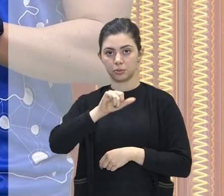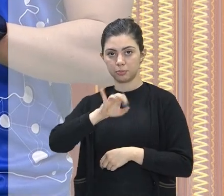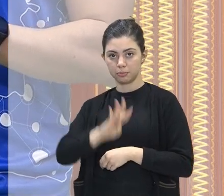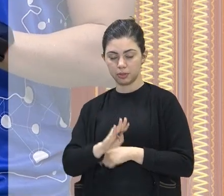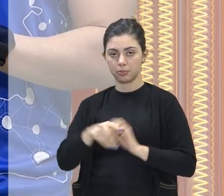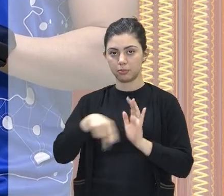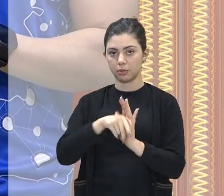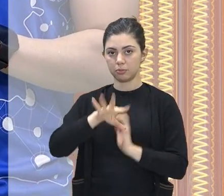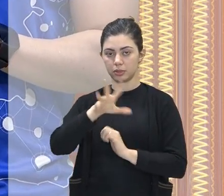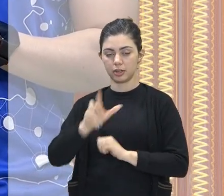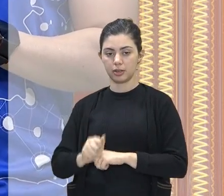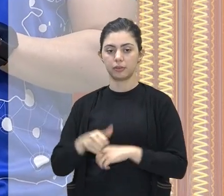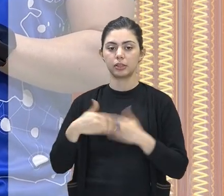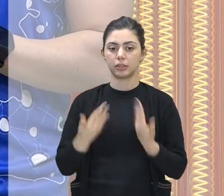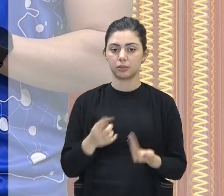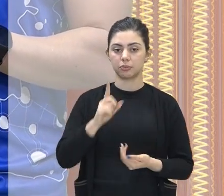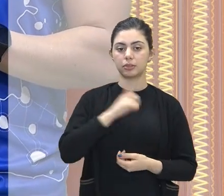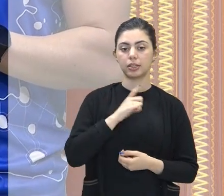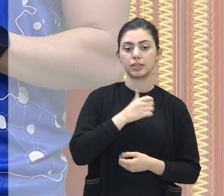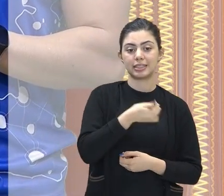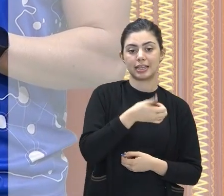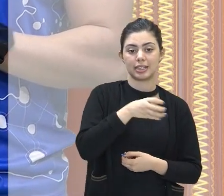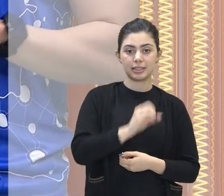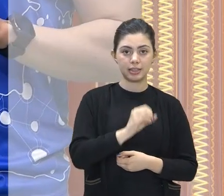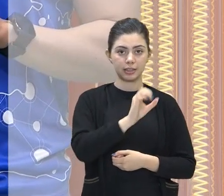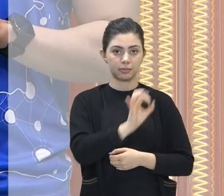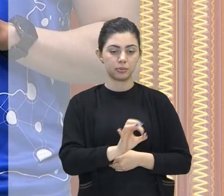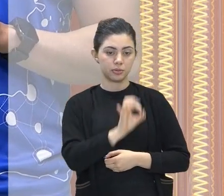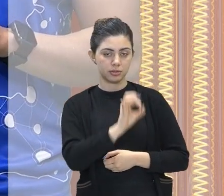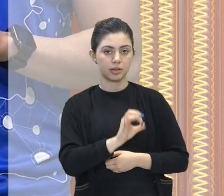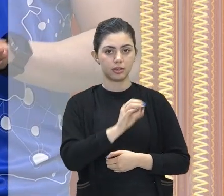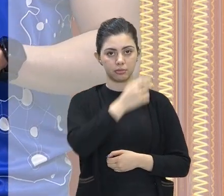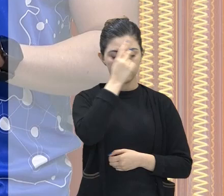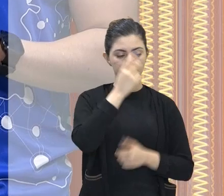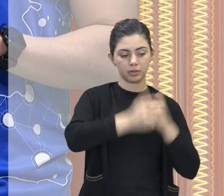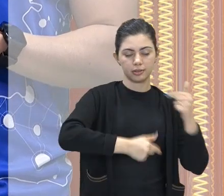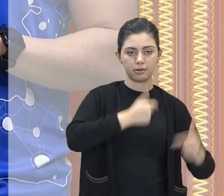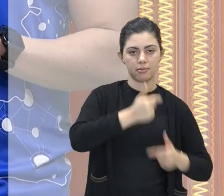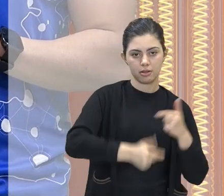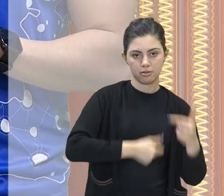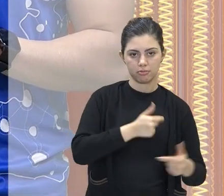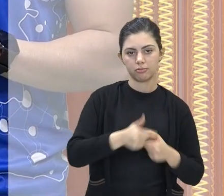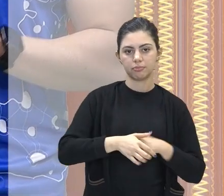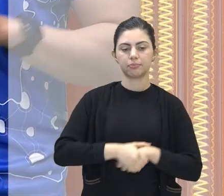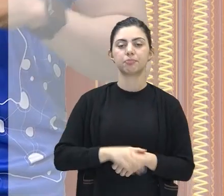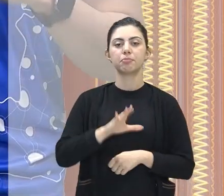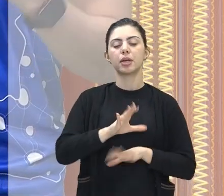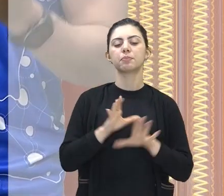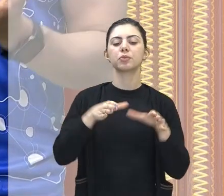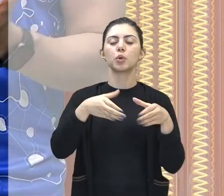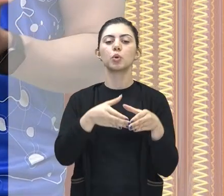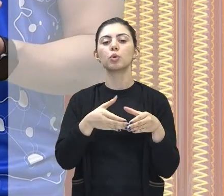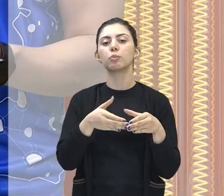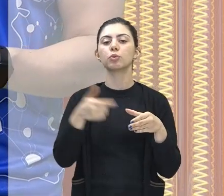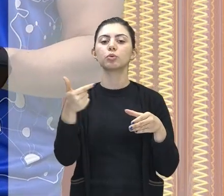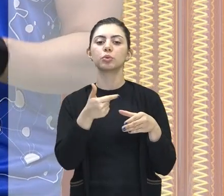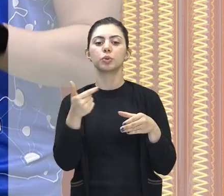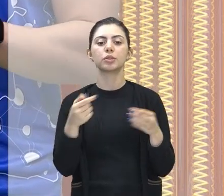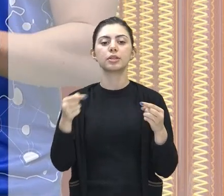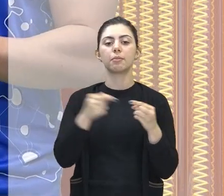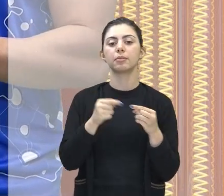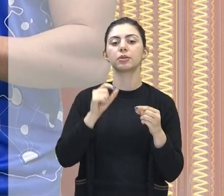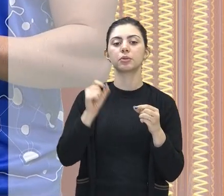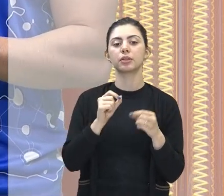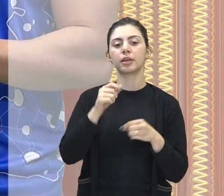emprega ali 60% da força de trabalho. Já o setor secundário, a gente observa que ele contribui com 33